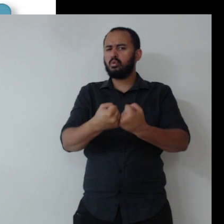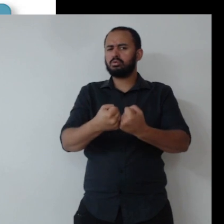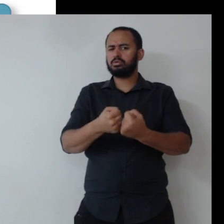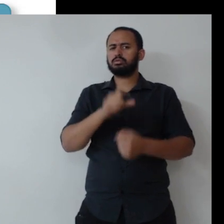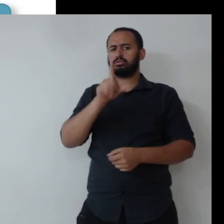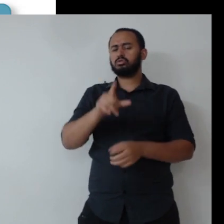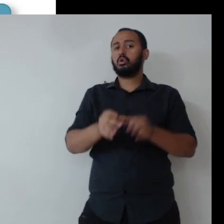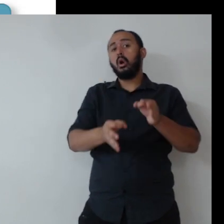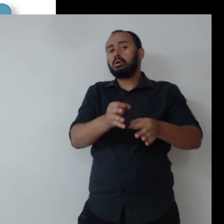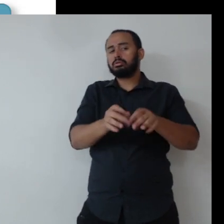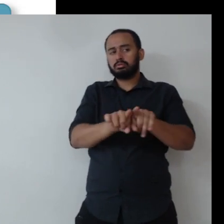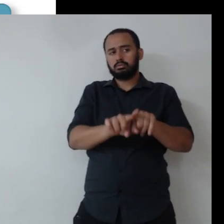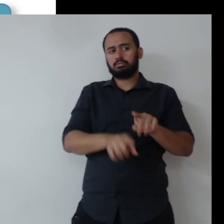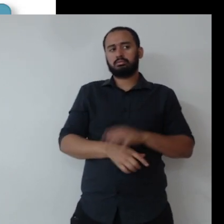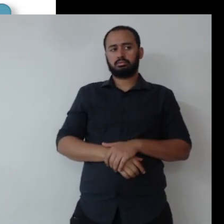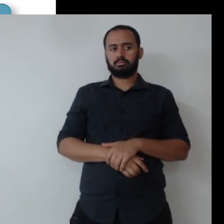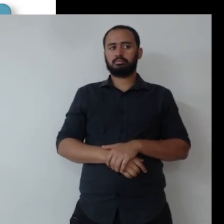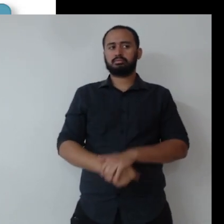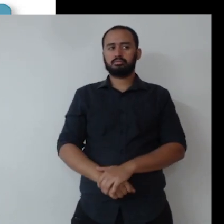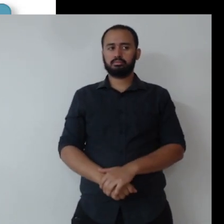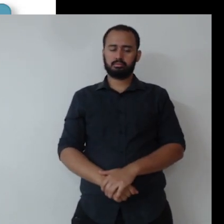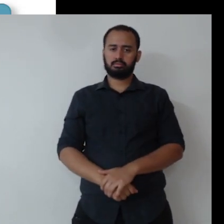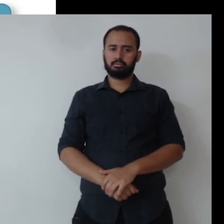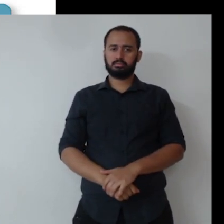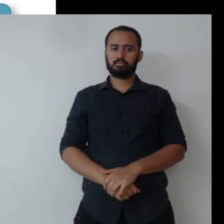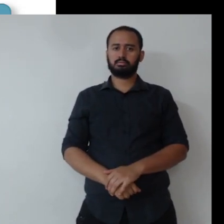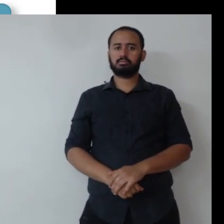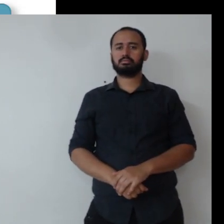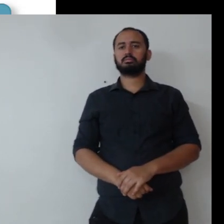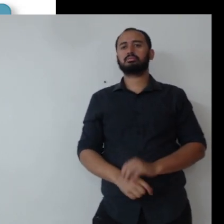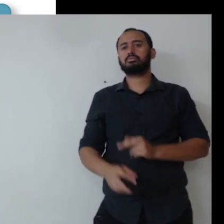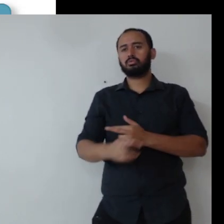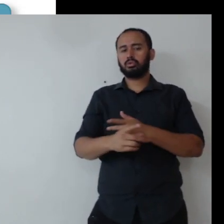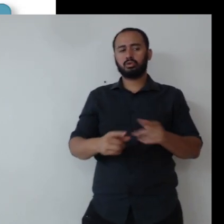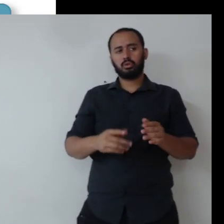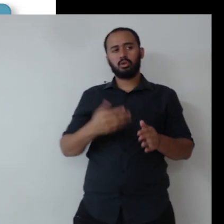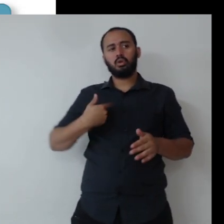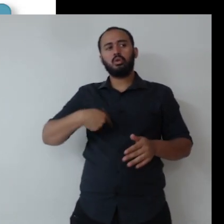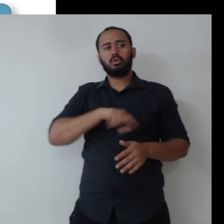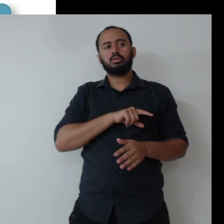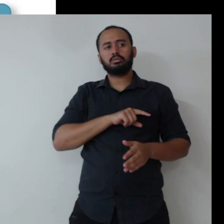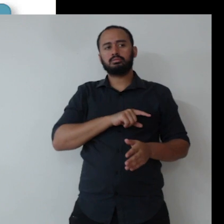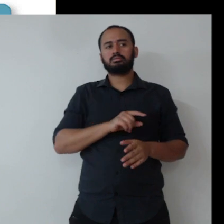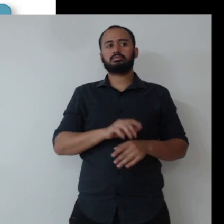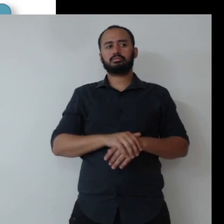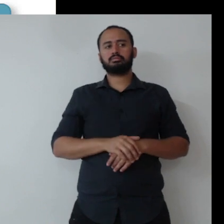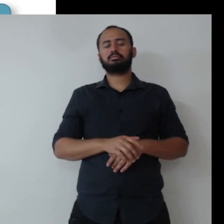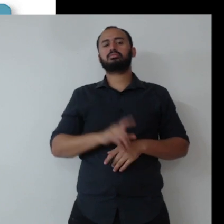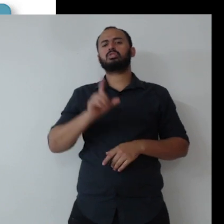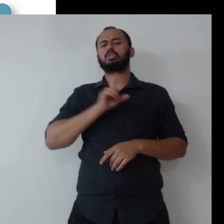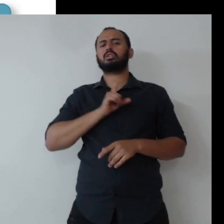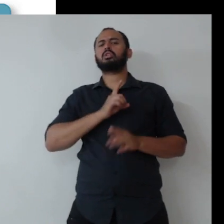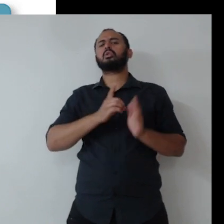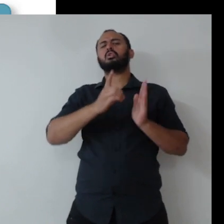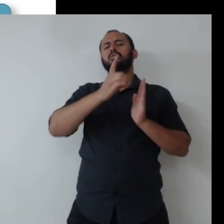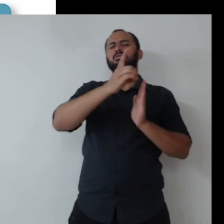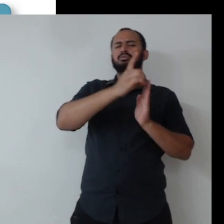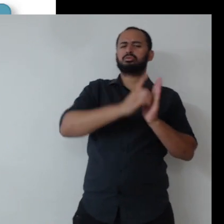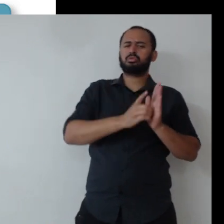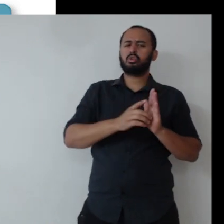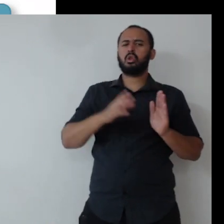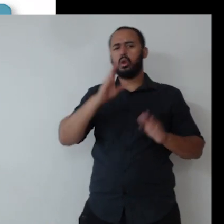a sustentabilidade. Para materializar a nossa resolução, que ela vem lá com um conjunto de objetivos, diretrizes, de